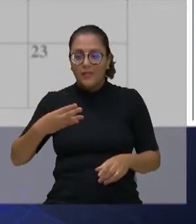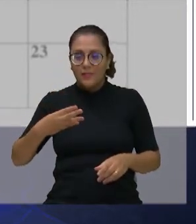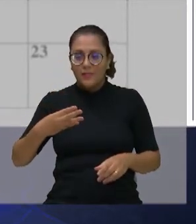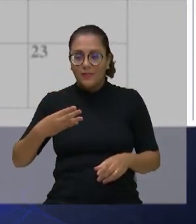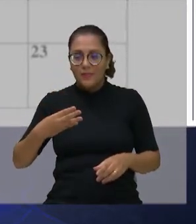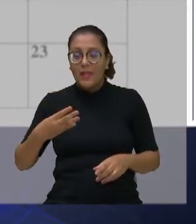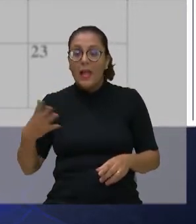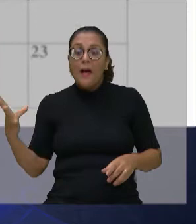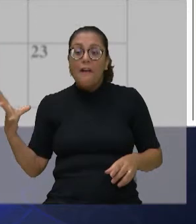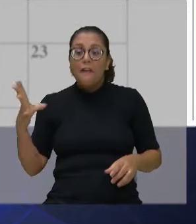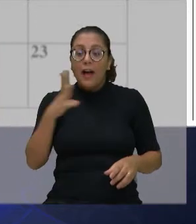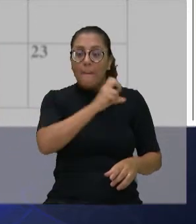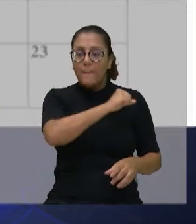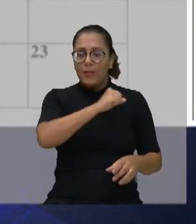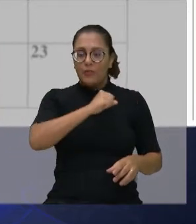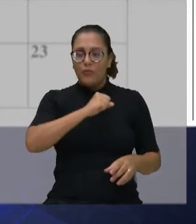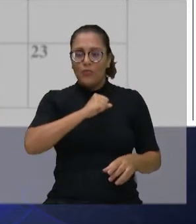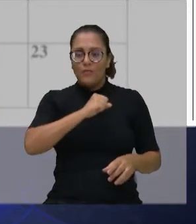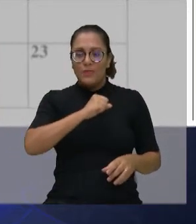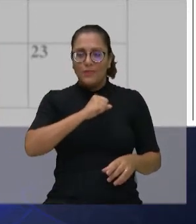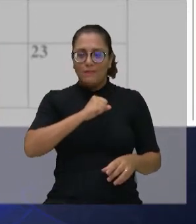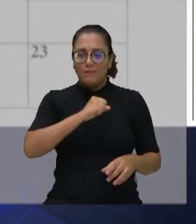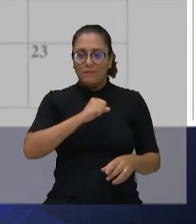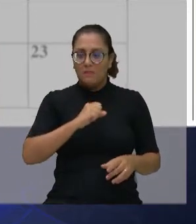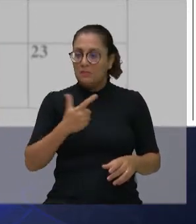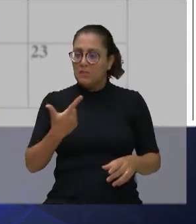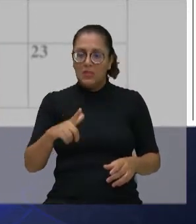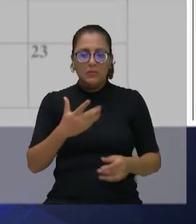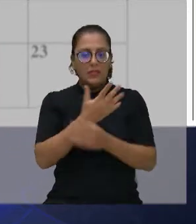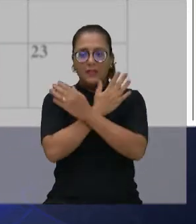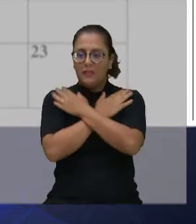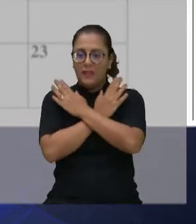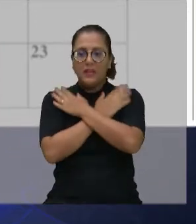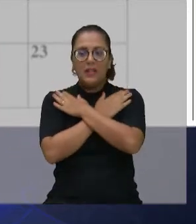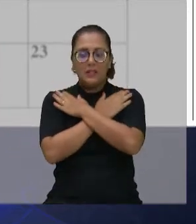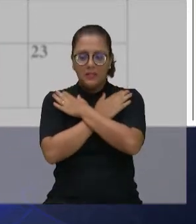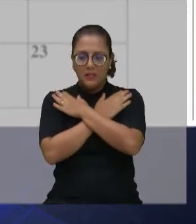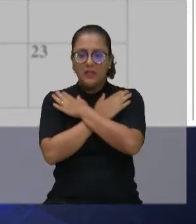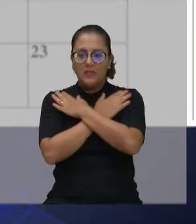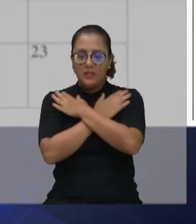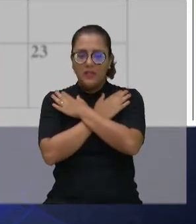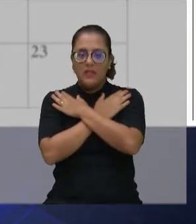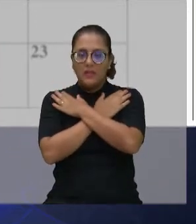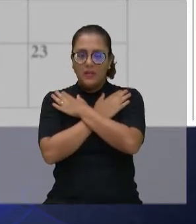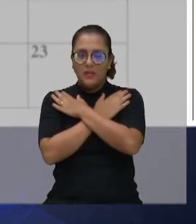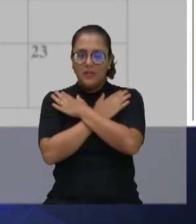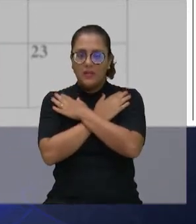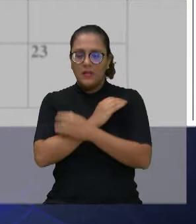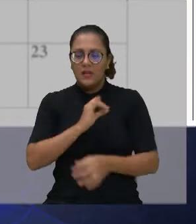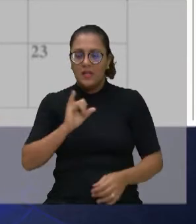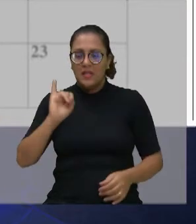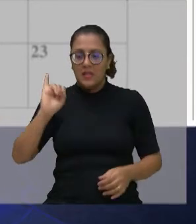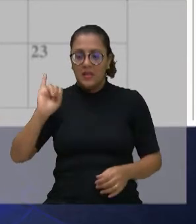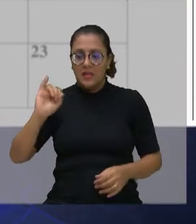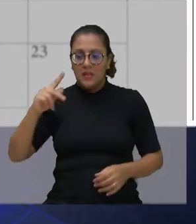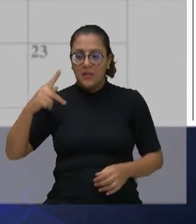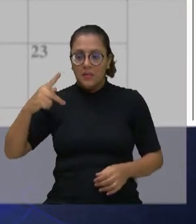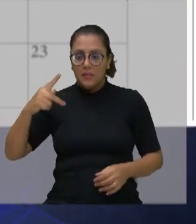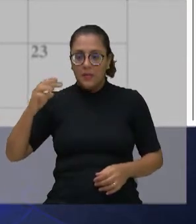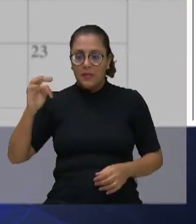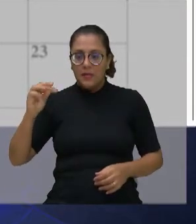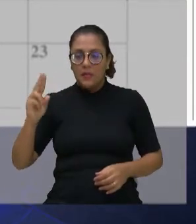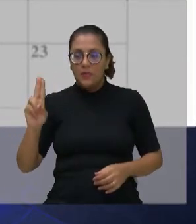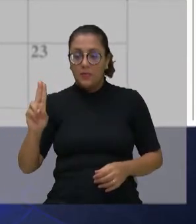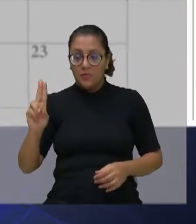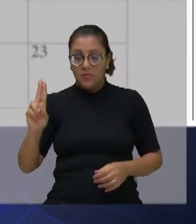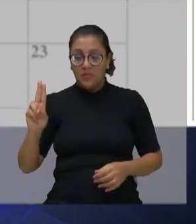Acabou os feriados. Porque eu não tenho dúvida que PTU, orçamento, tudo isso vai entrar nos feriados.